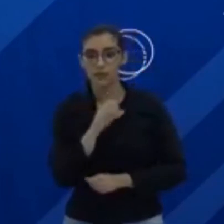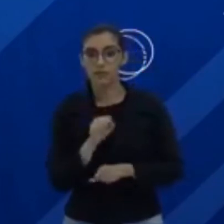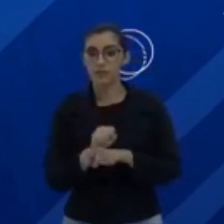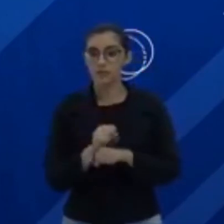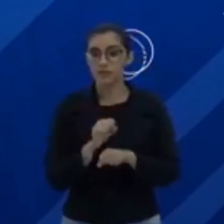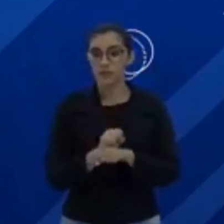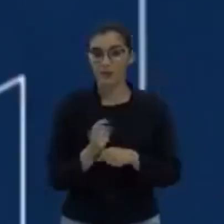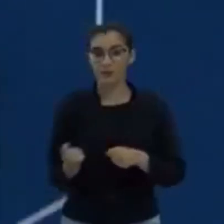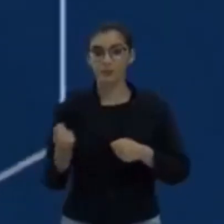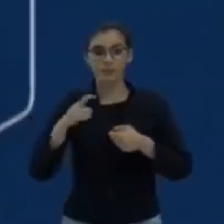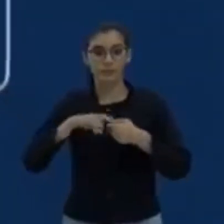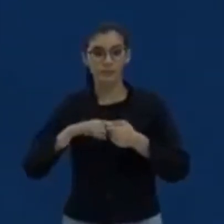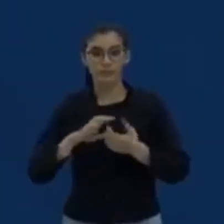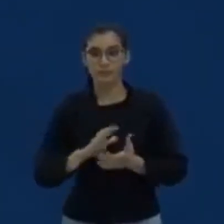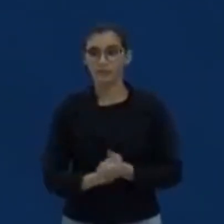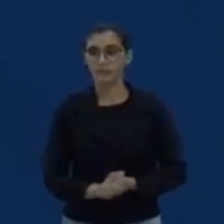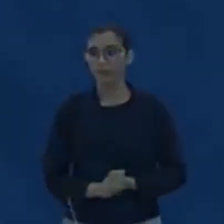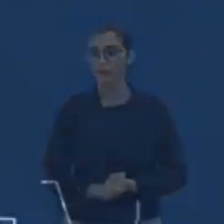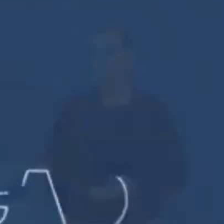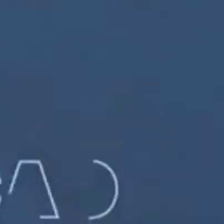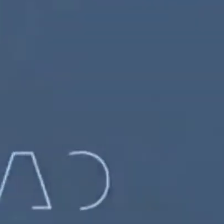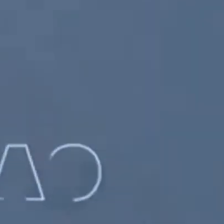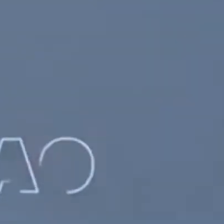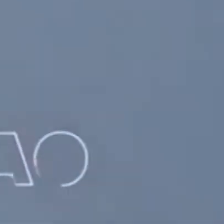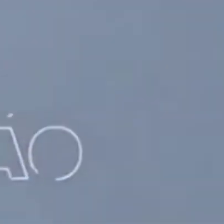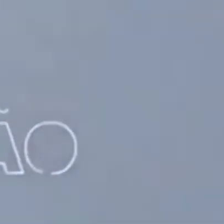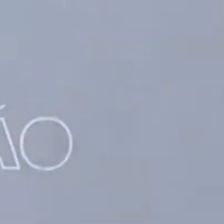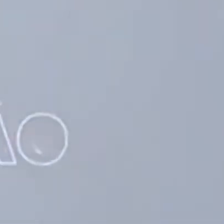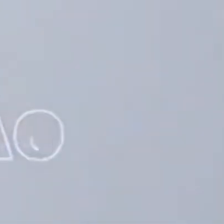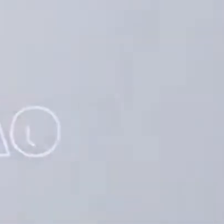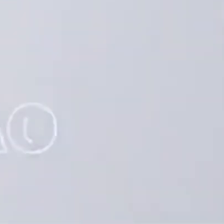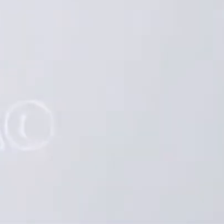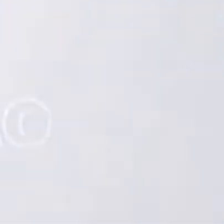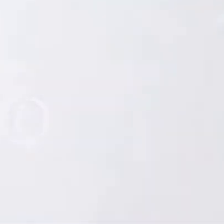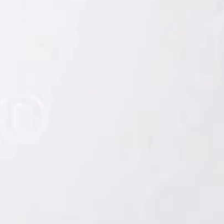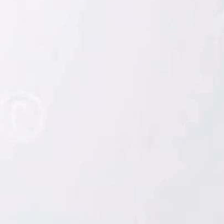daí, daqui a pouco a gente volta. Música Música